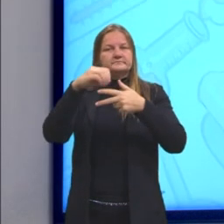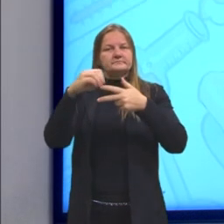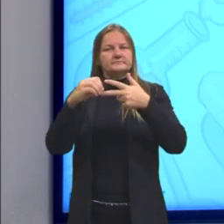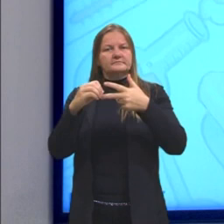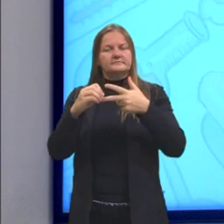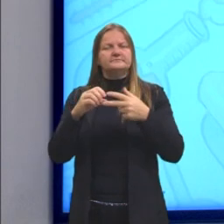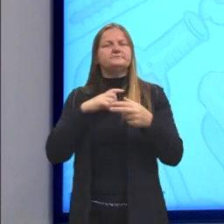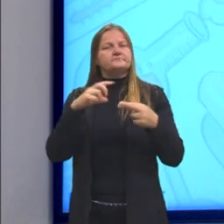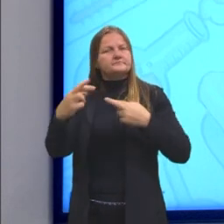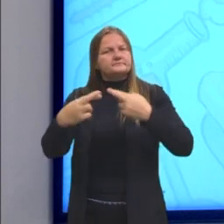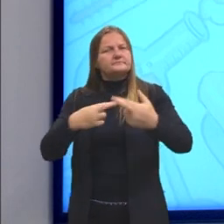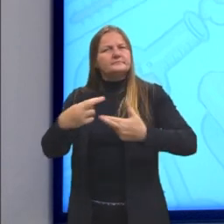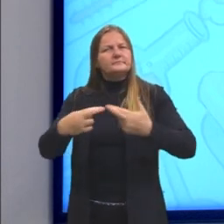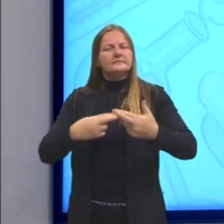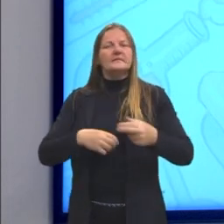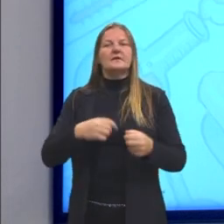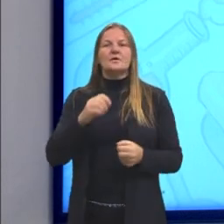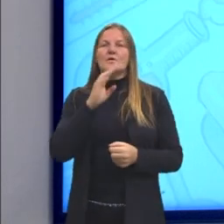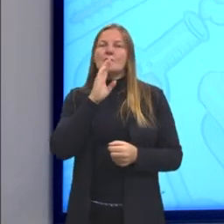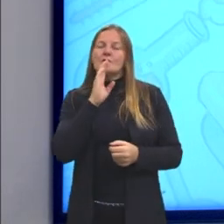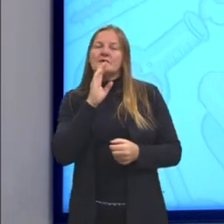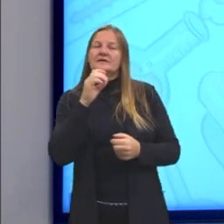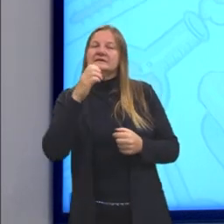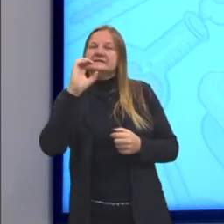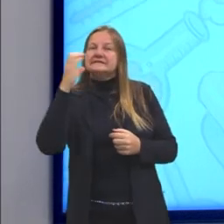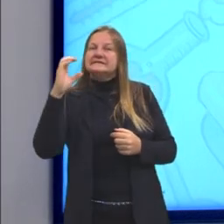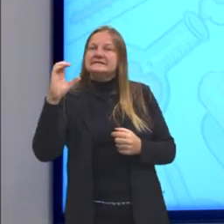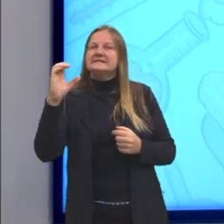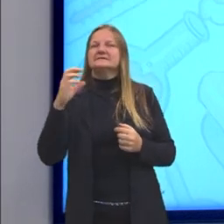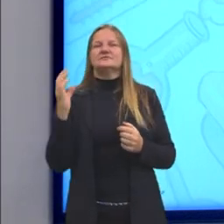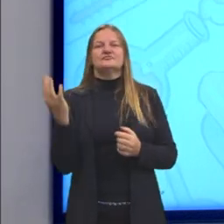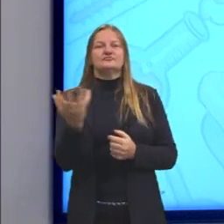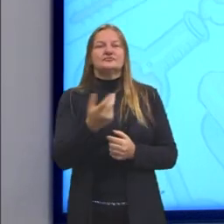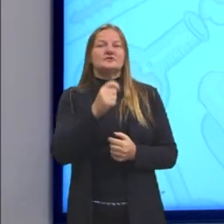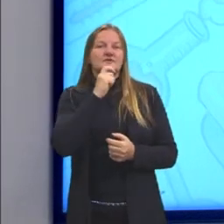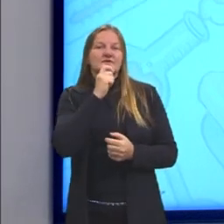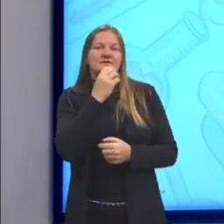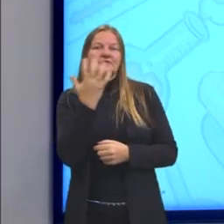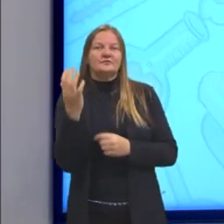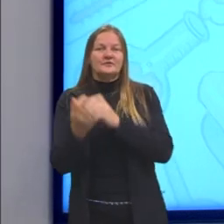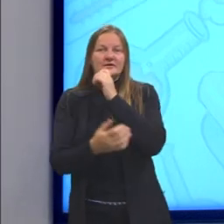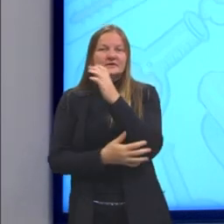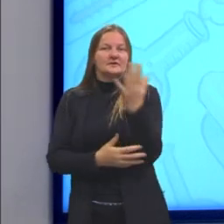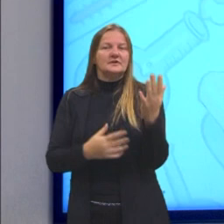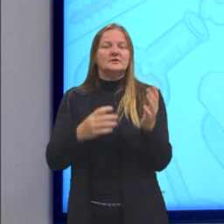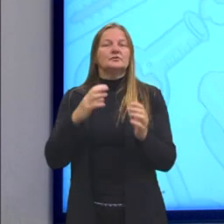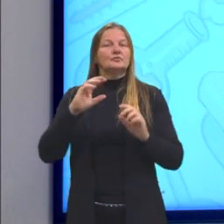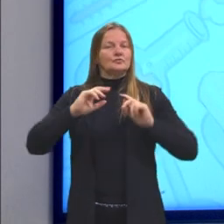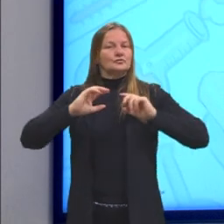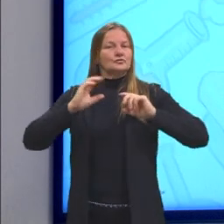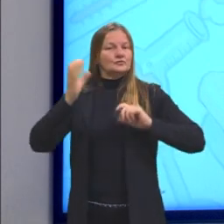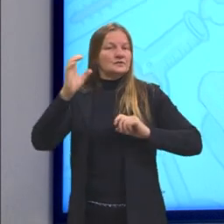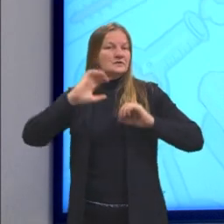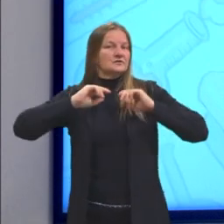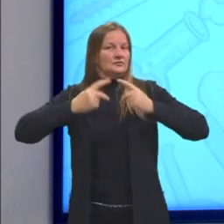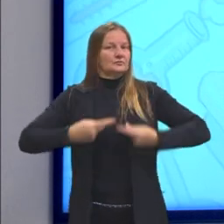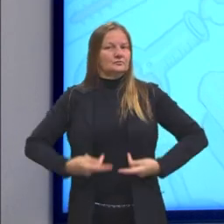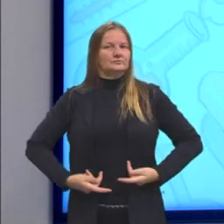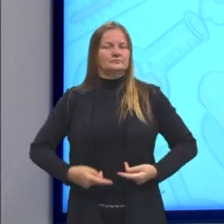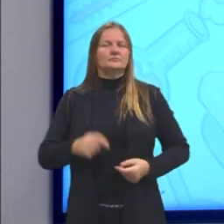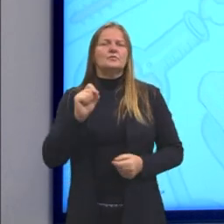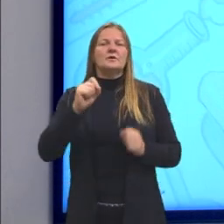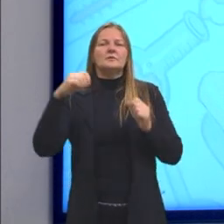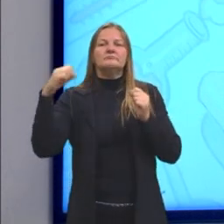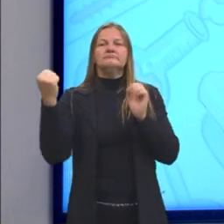está muito relacionado à conexão das ciências da natureza também com as ciências humanas. O que isso